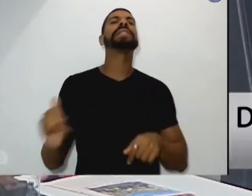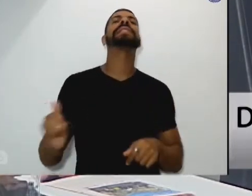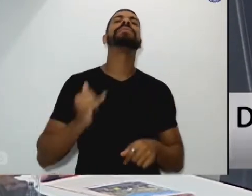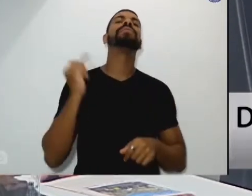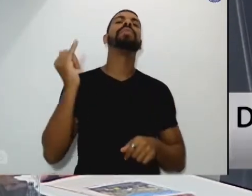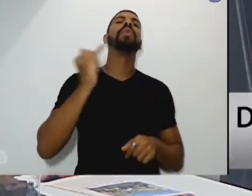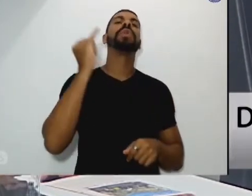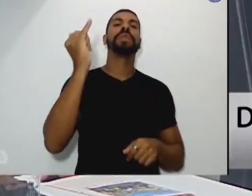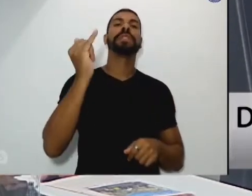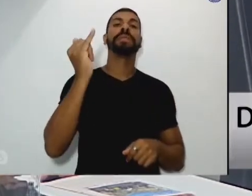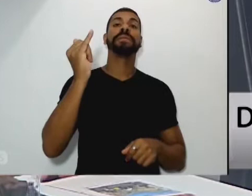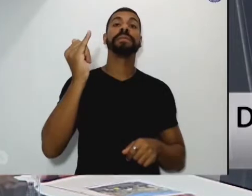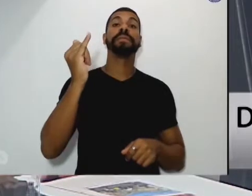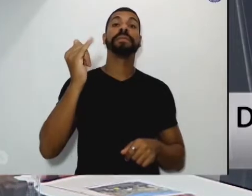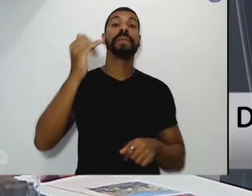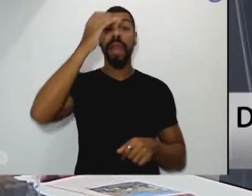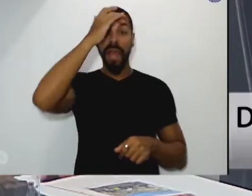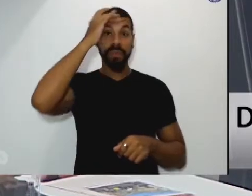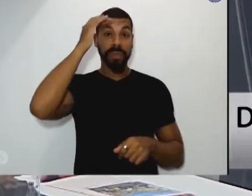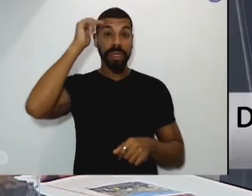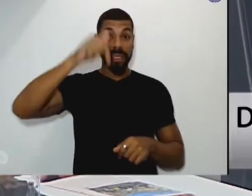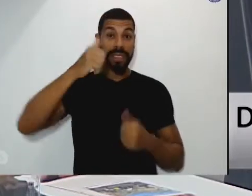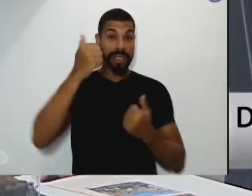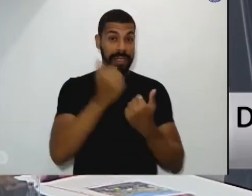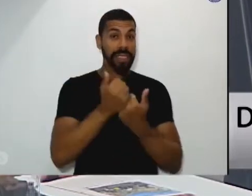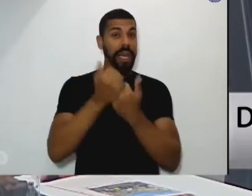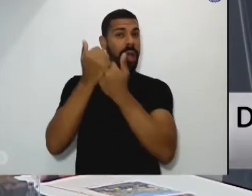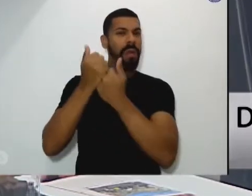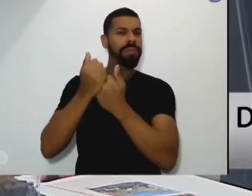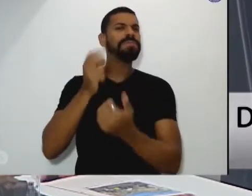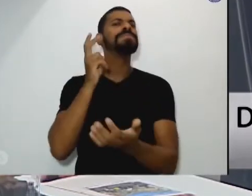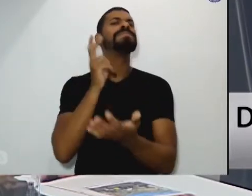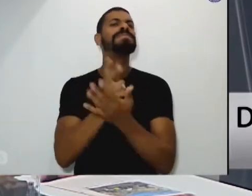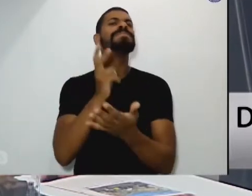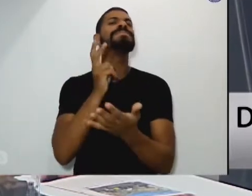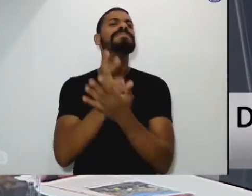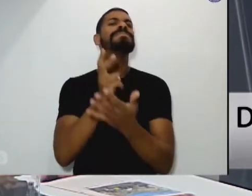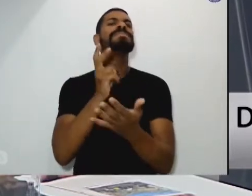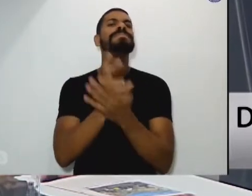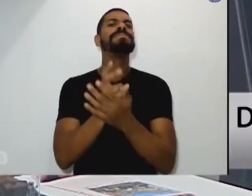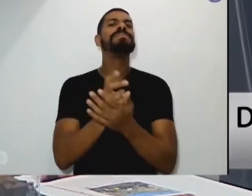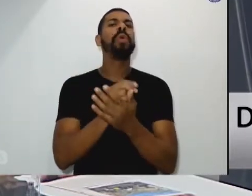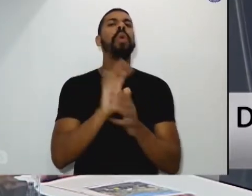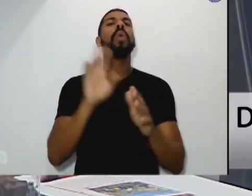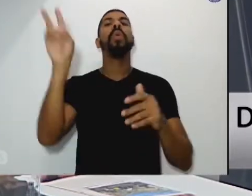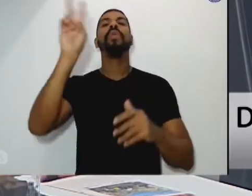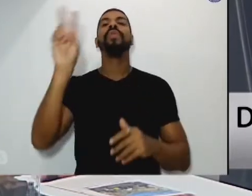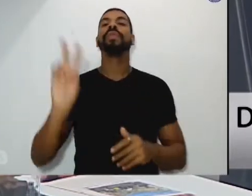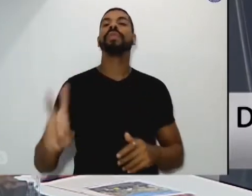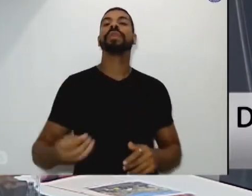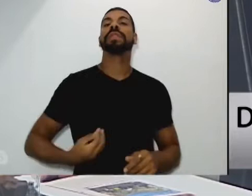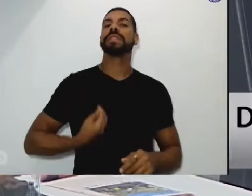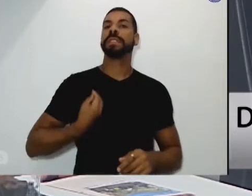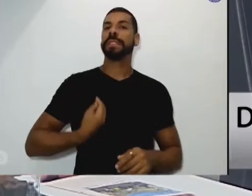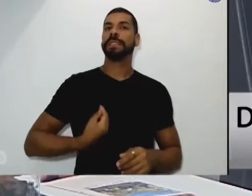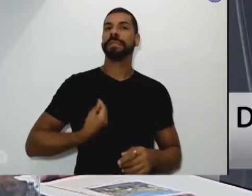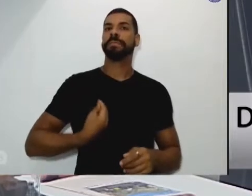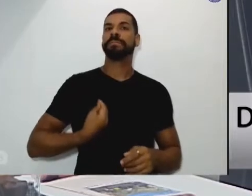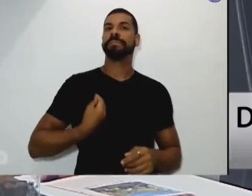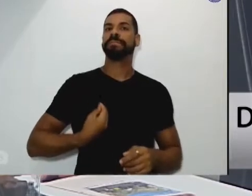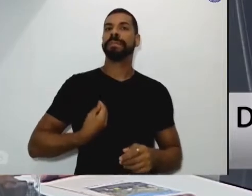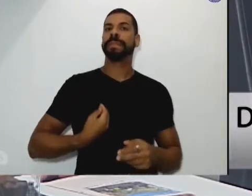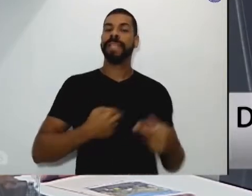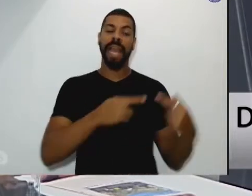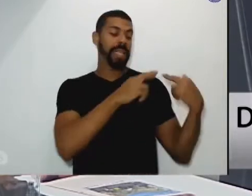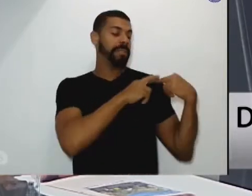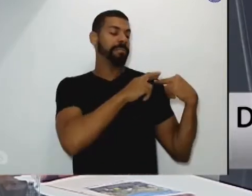Neste ano, o tema da campanha trata justamente do valor da vida e da nossa responsabilidade